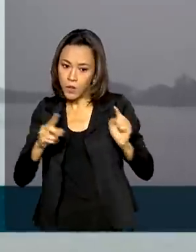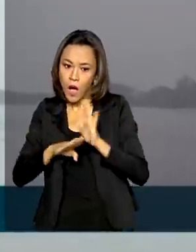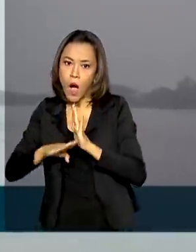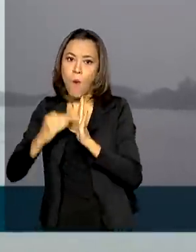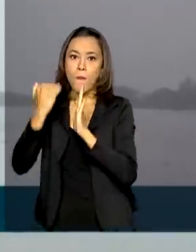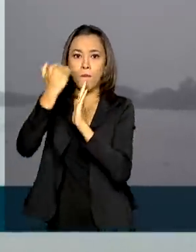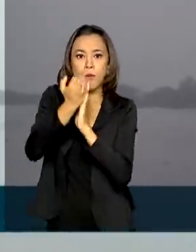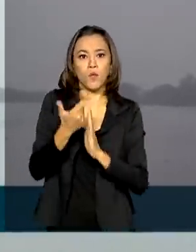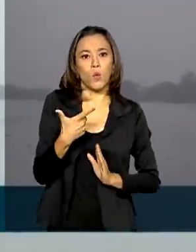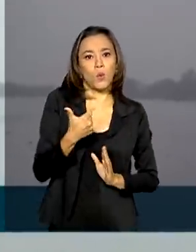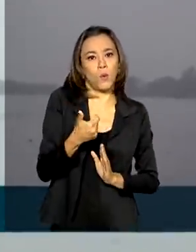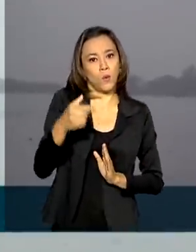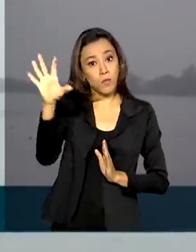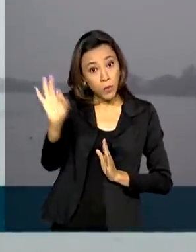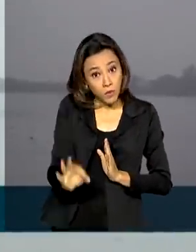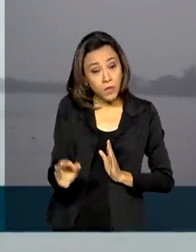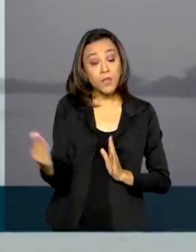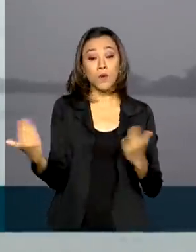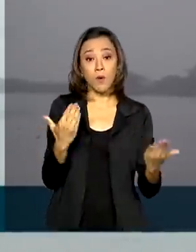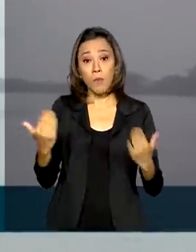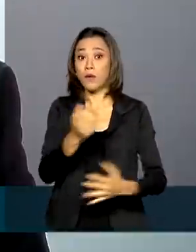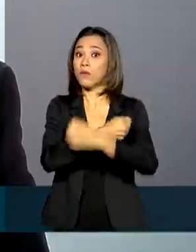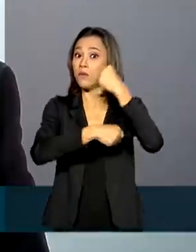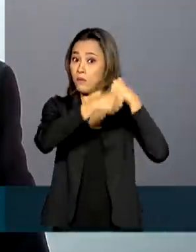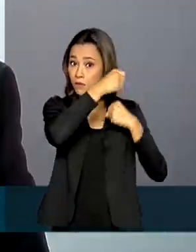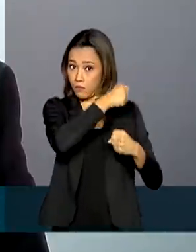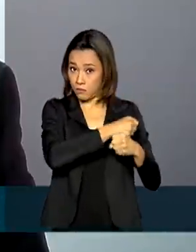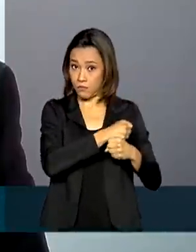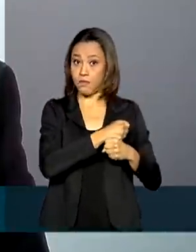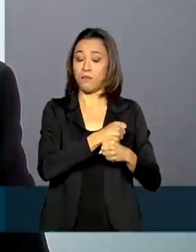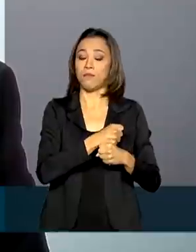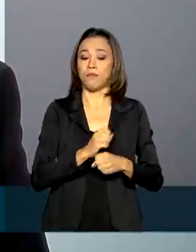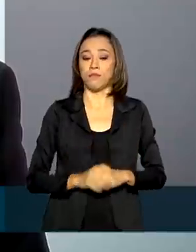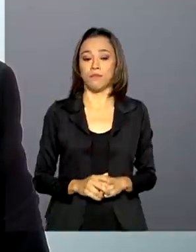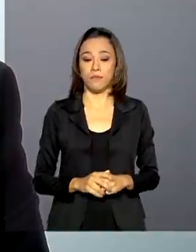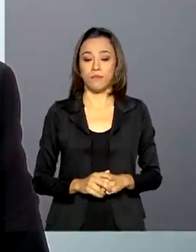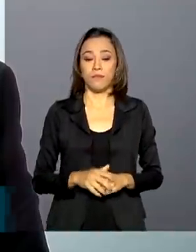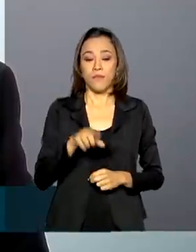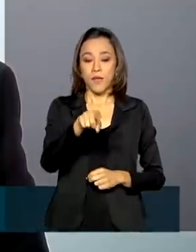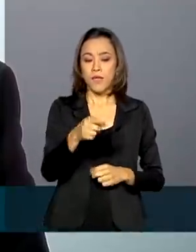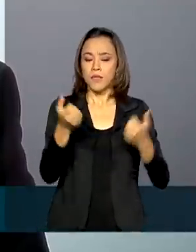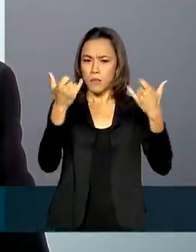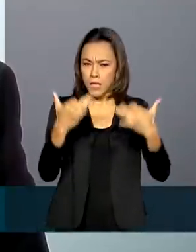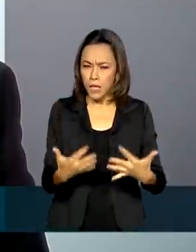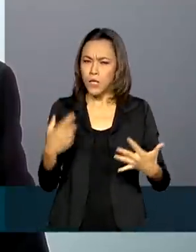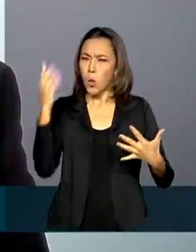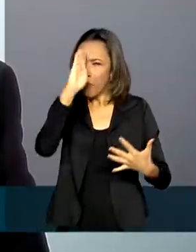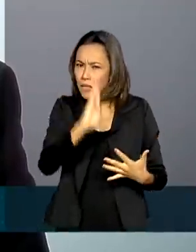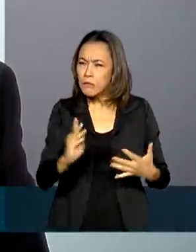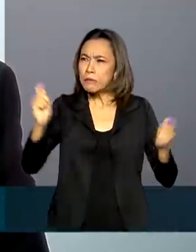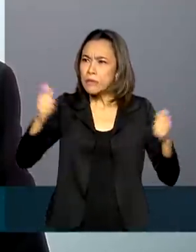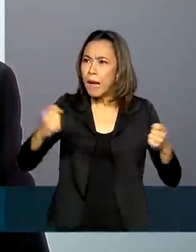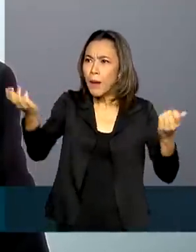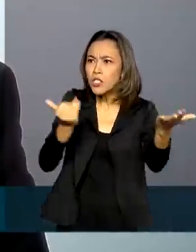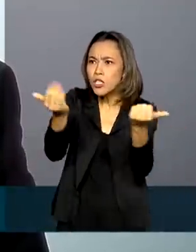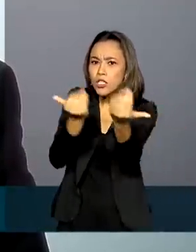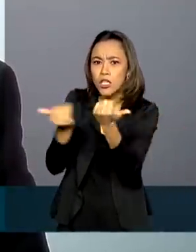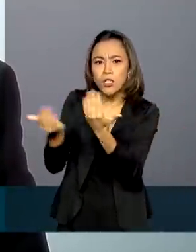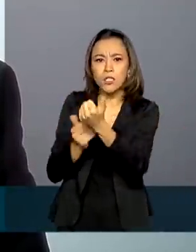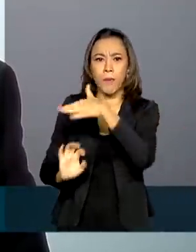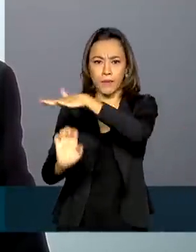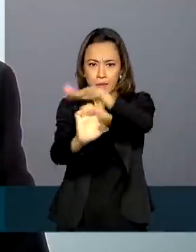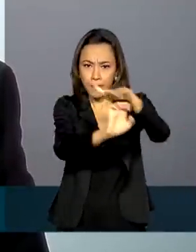12% em relação a 2019. O Brasil tem tudo para atrair os grandes investidores, porque tem portfólio,